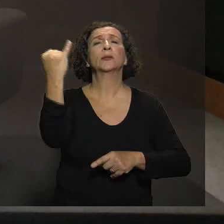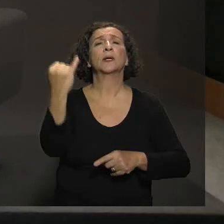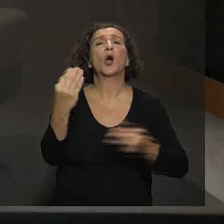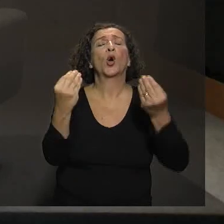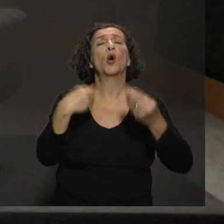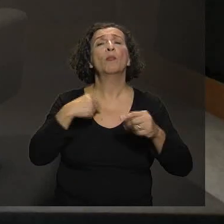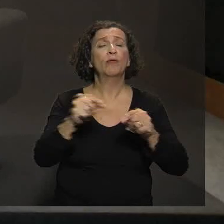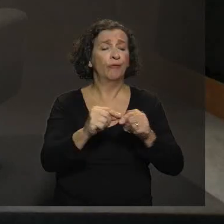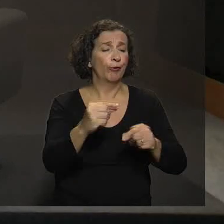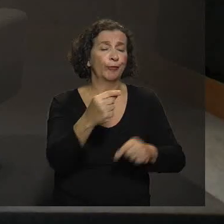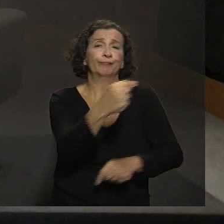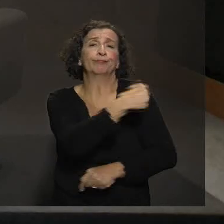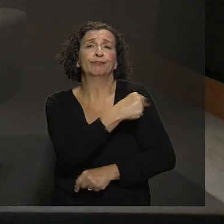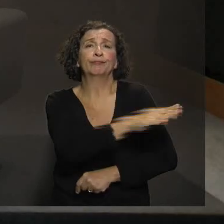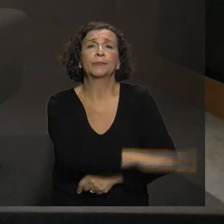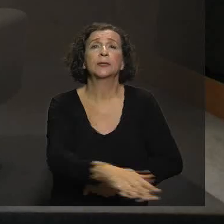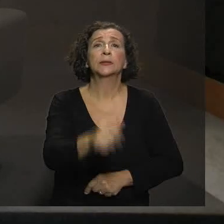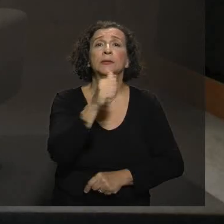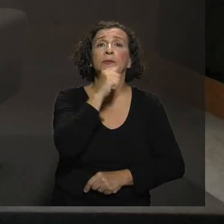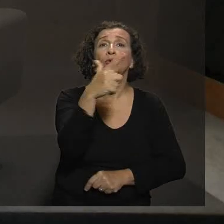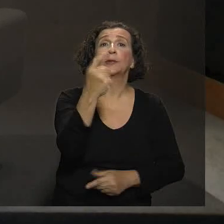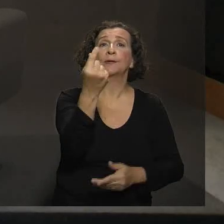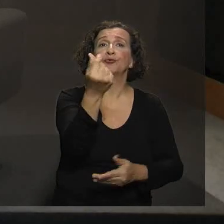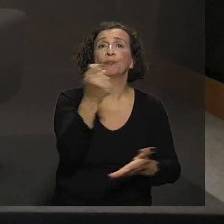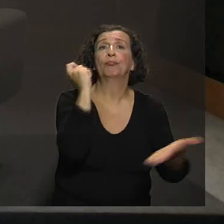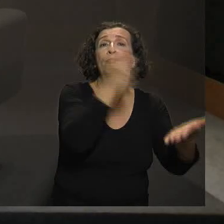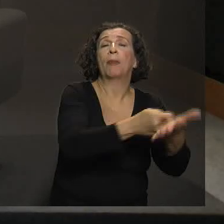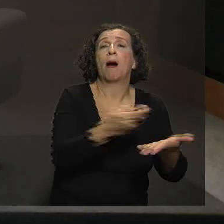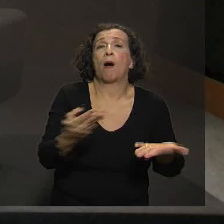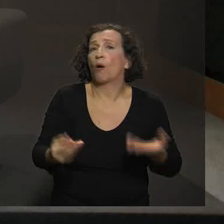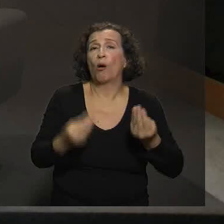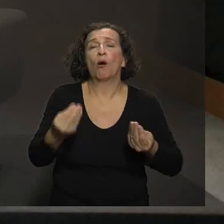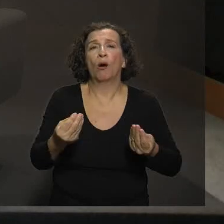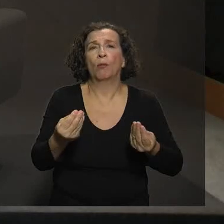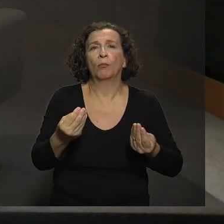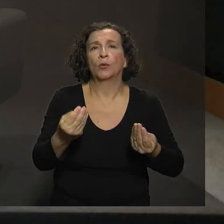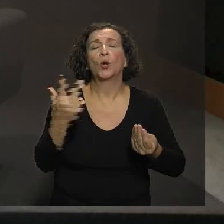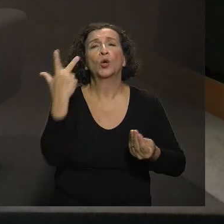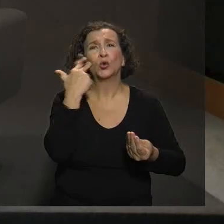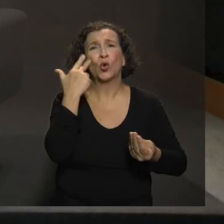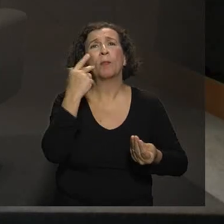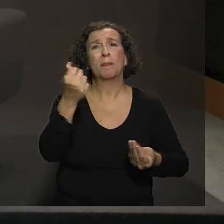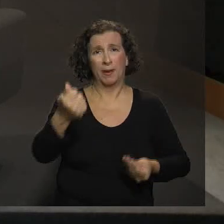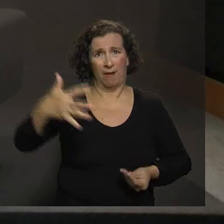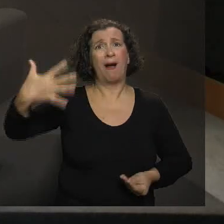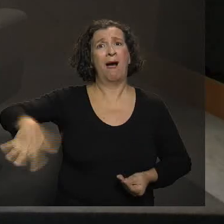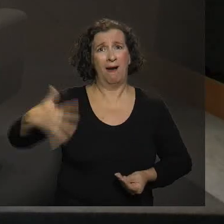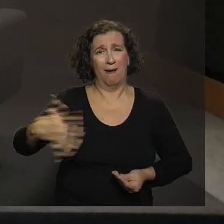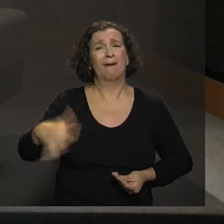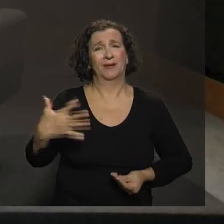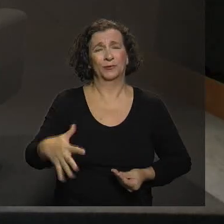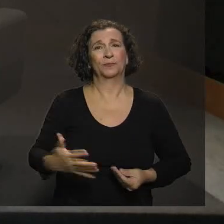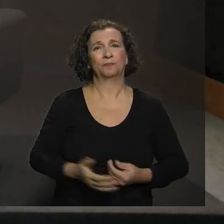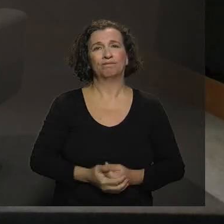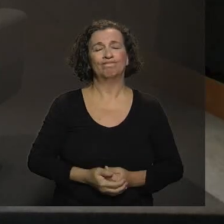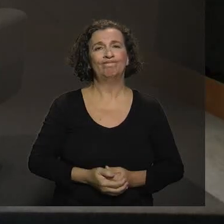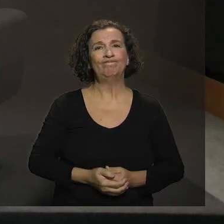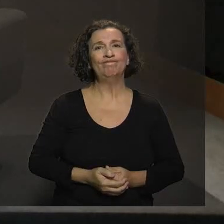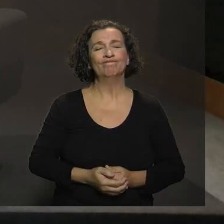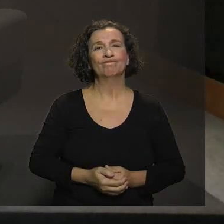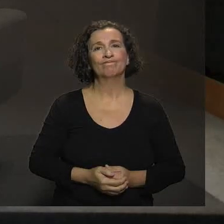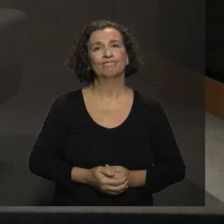fazer para vacinar a criança quando não se tem o dinheiro para pagar? Normalmente, elas são caras. E aí?